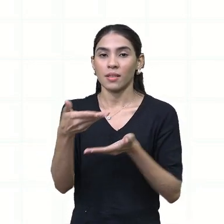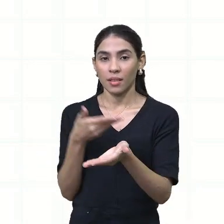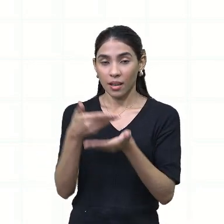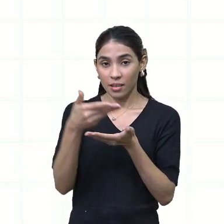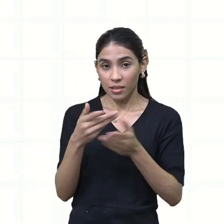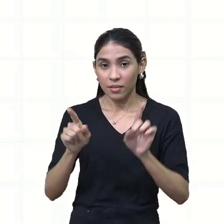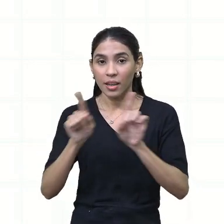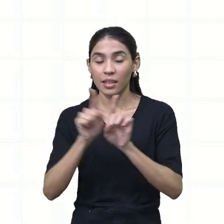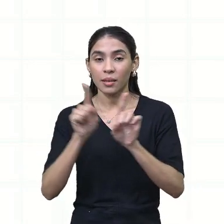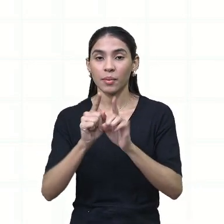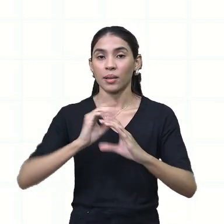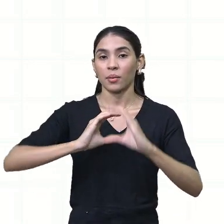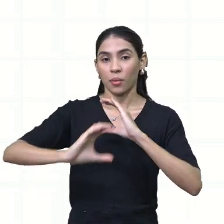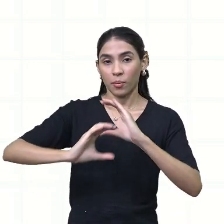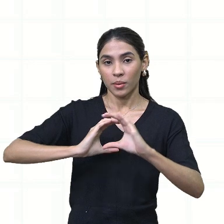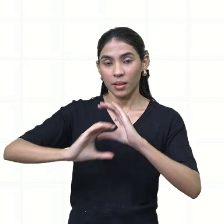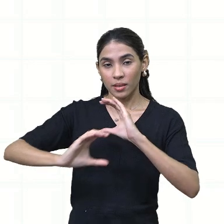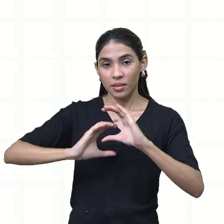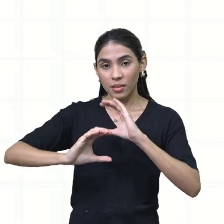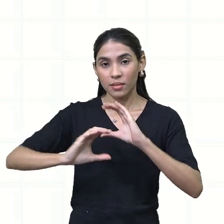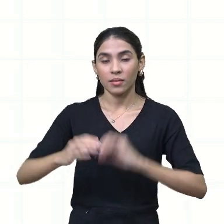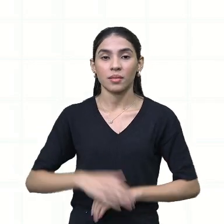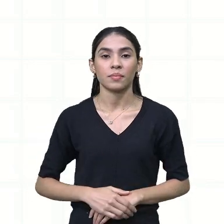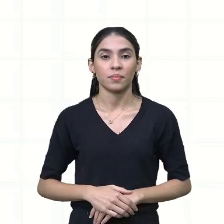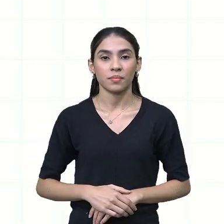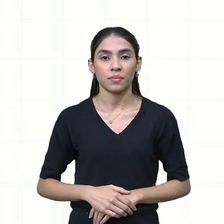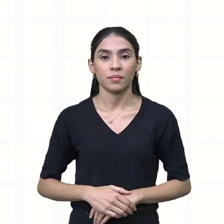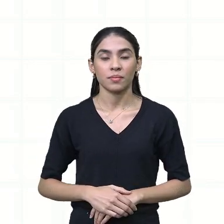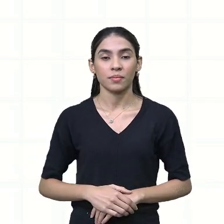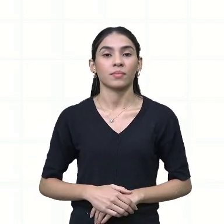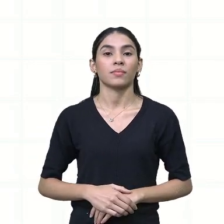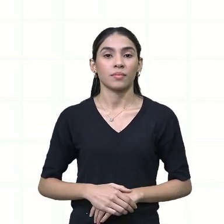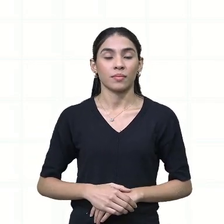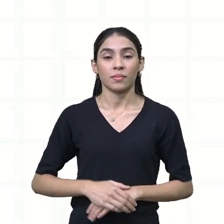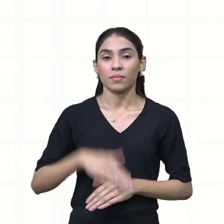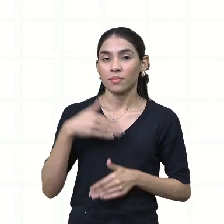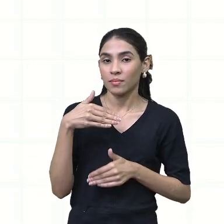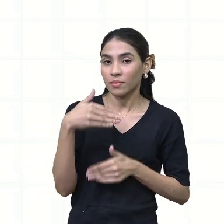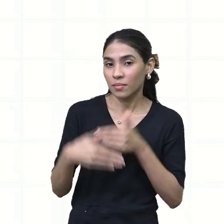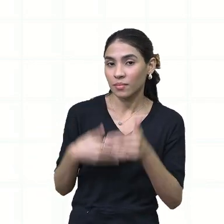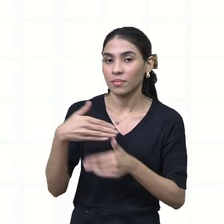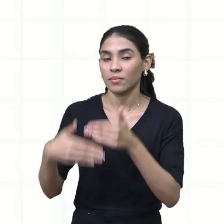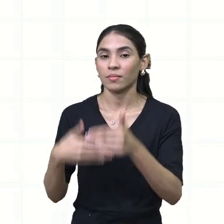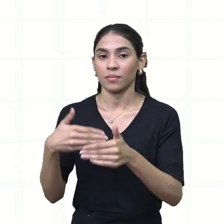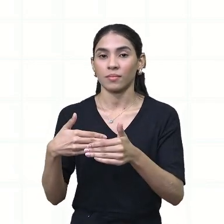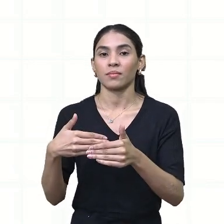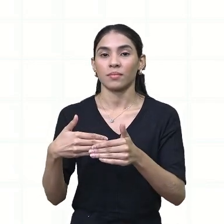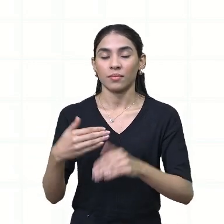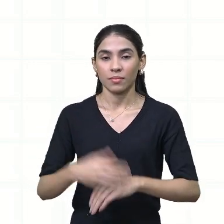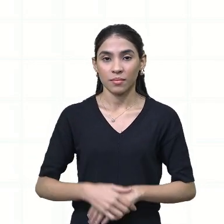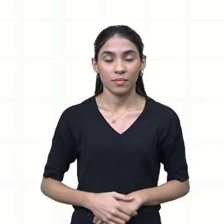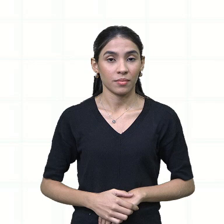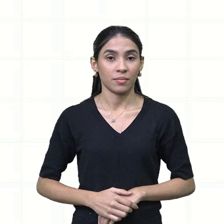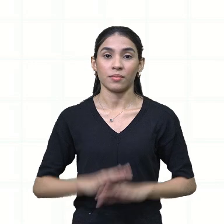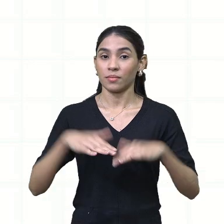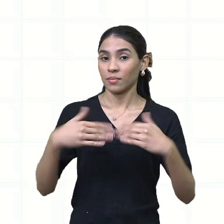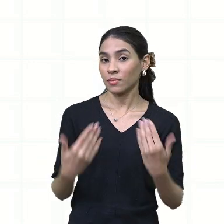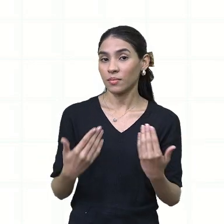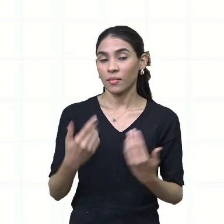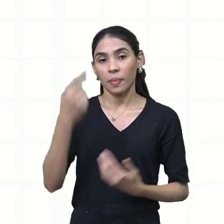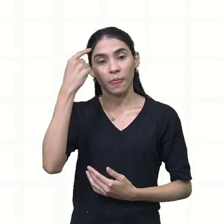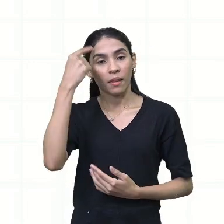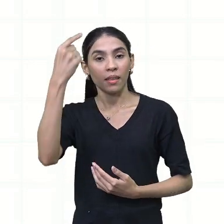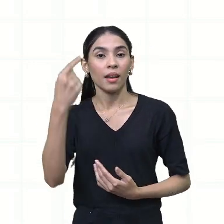e comunicativa em constante movimentação. Então, a